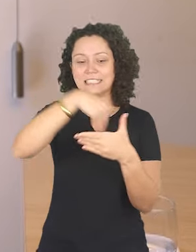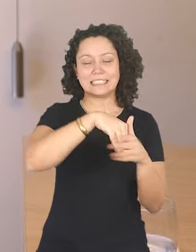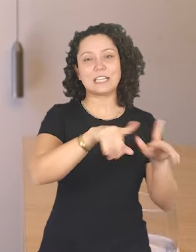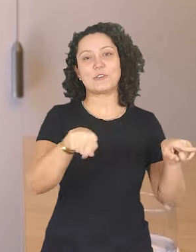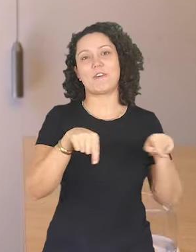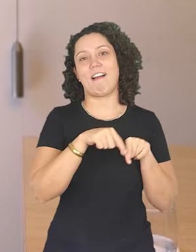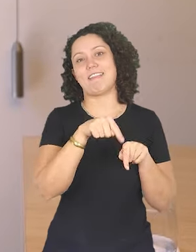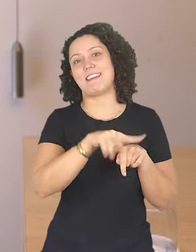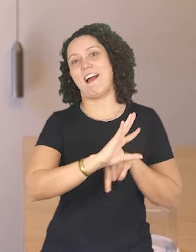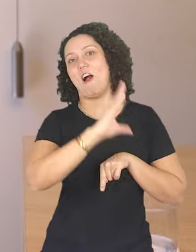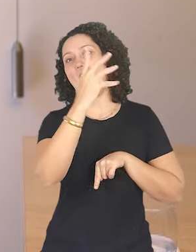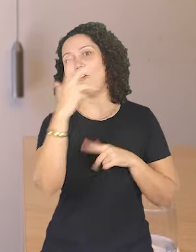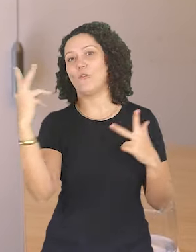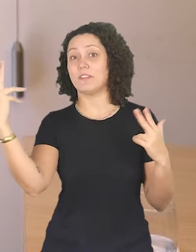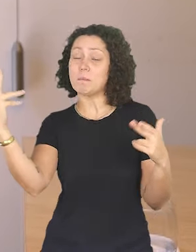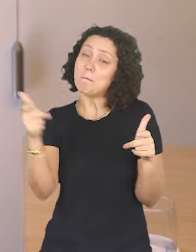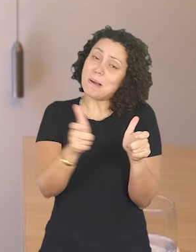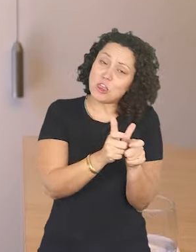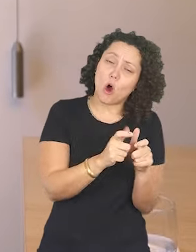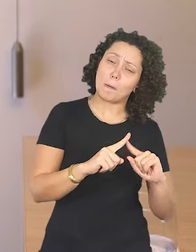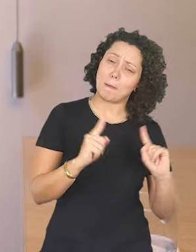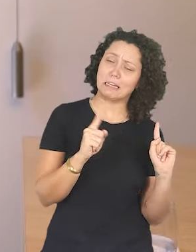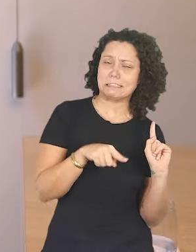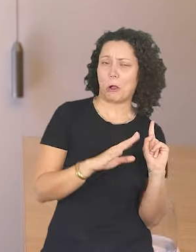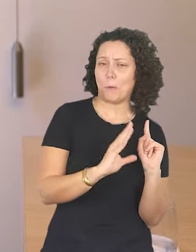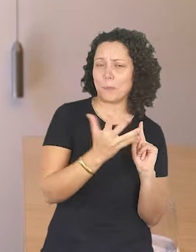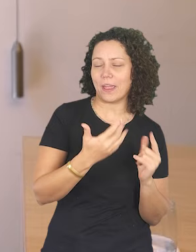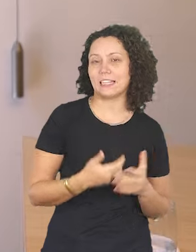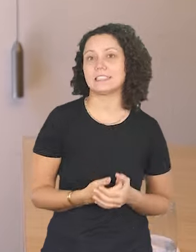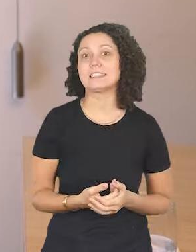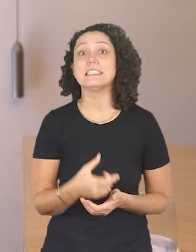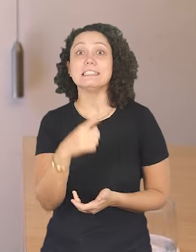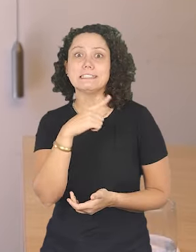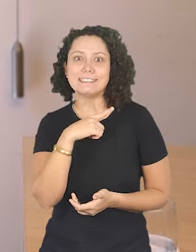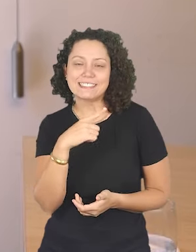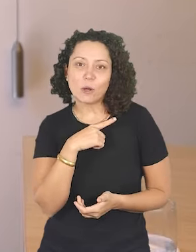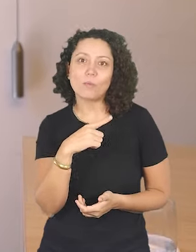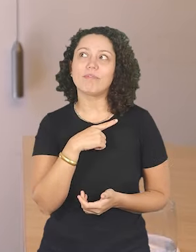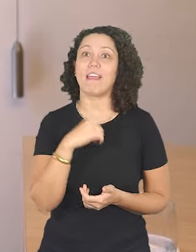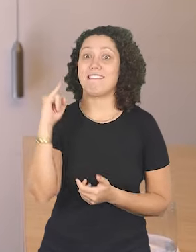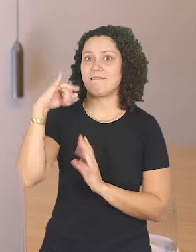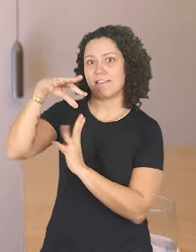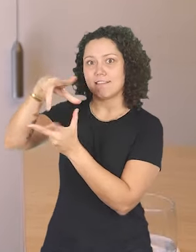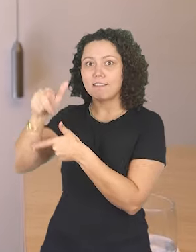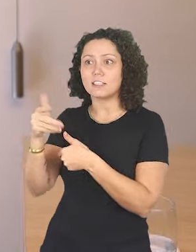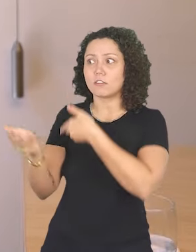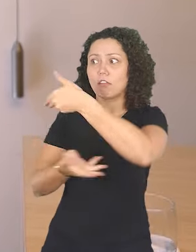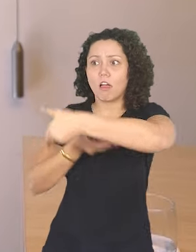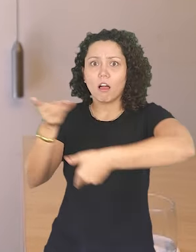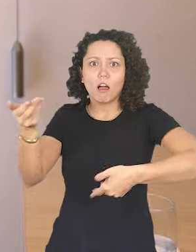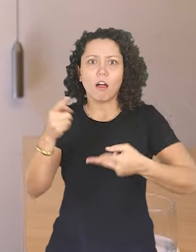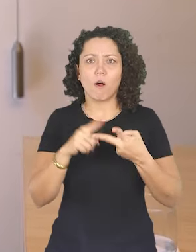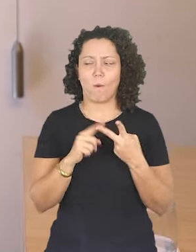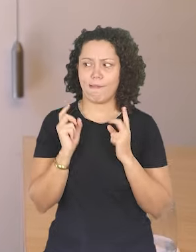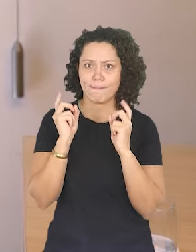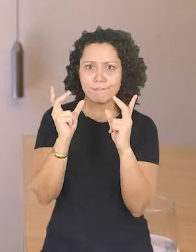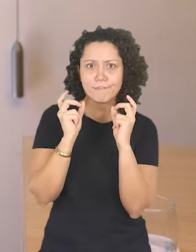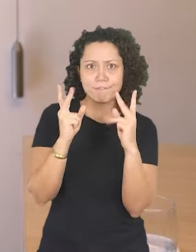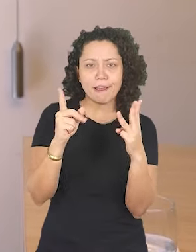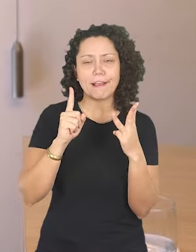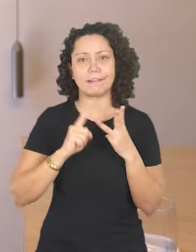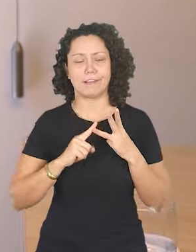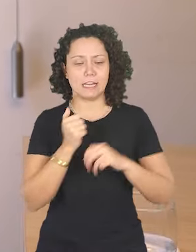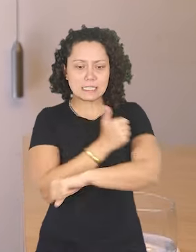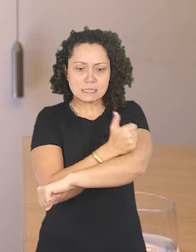acontece dentro de uma galeria também, numa escala menor, mas acontece. Então tem transações internacionais, tem comércio, tem montagem de